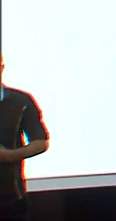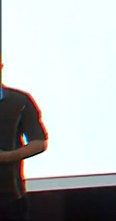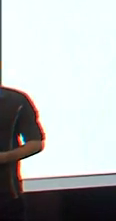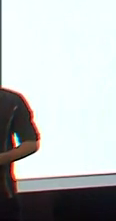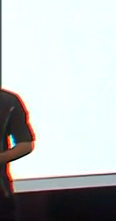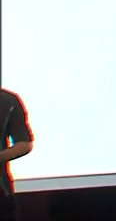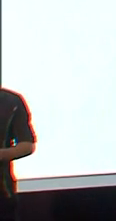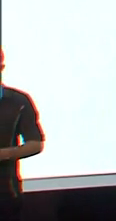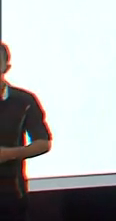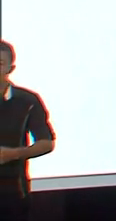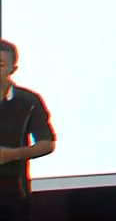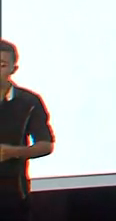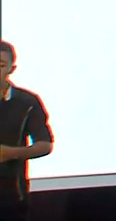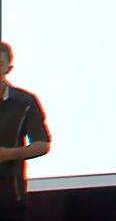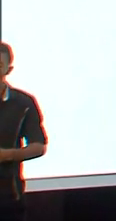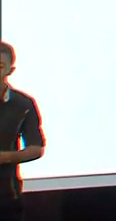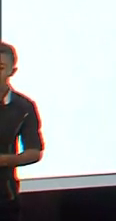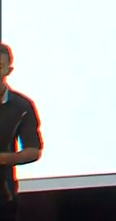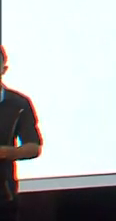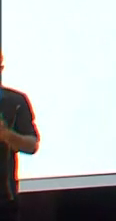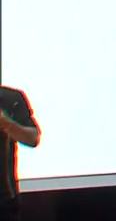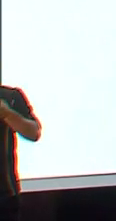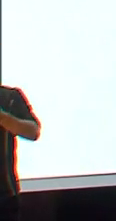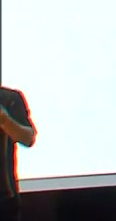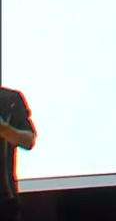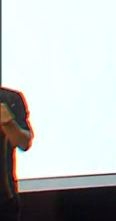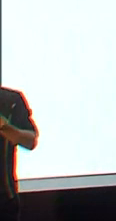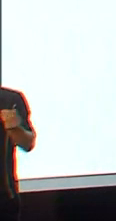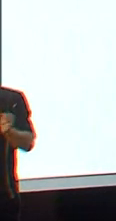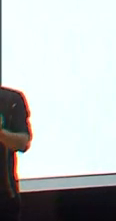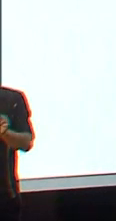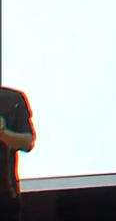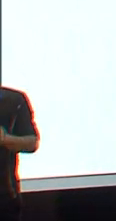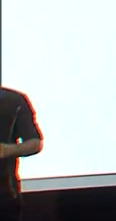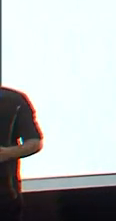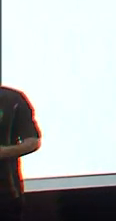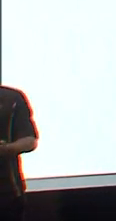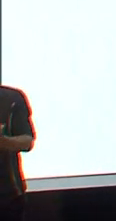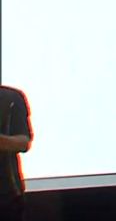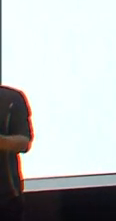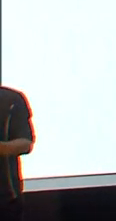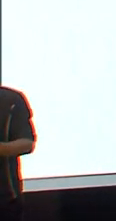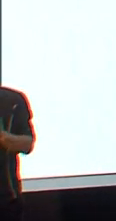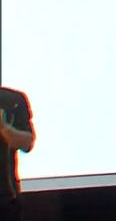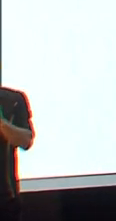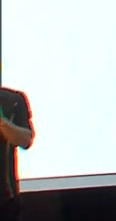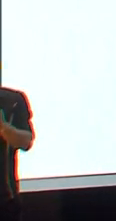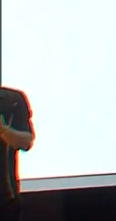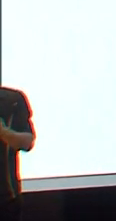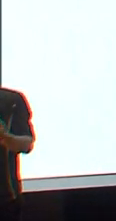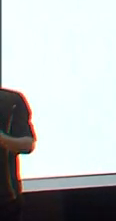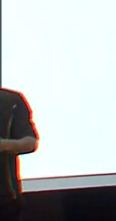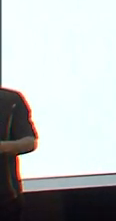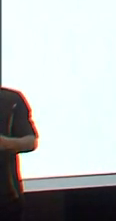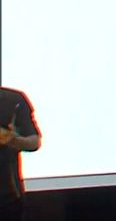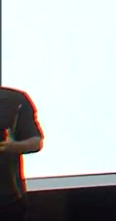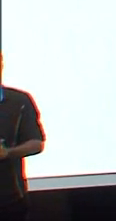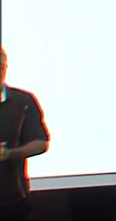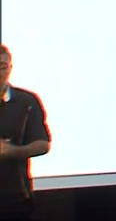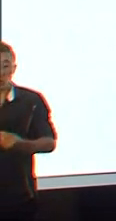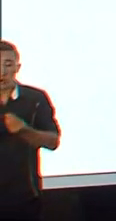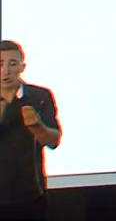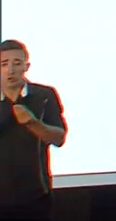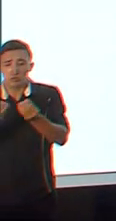CNH, aí a gente chega num momento, tem alguns alunos que são maiores de idade e não têm CNH, então, nós adotamos